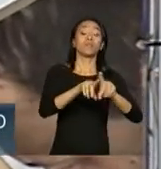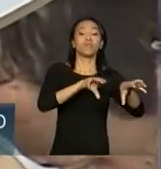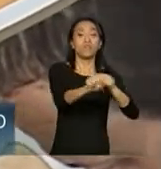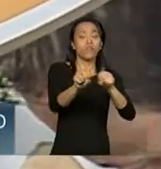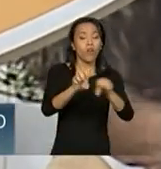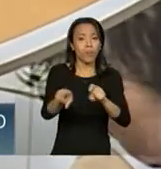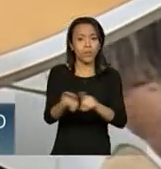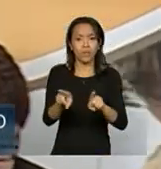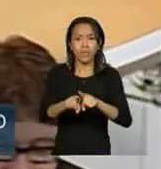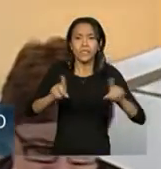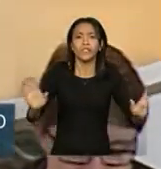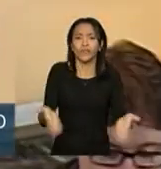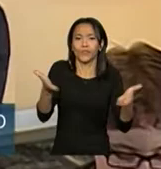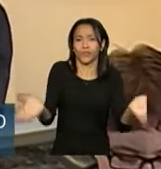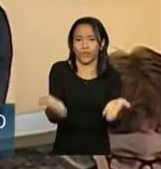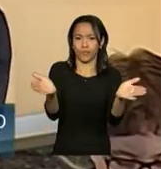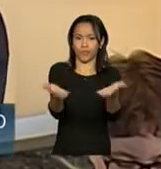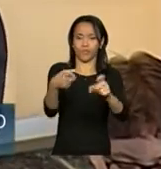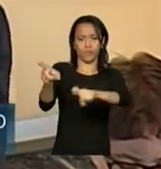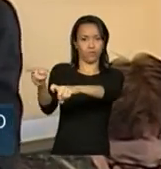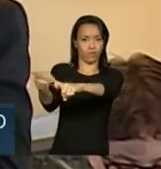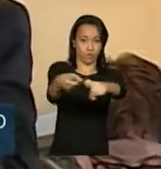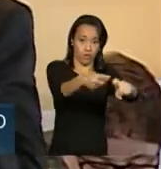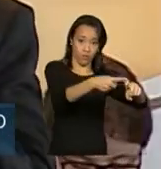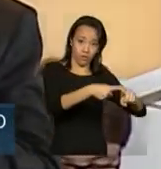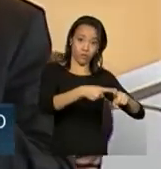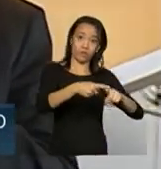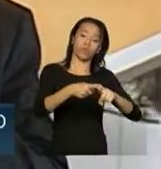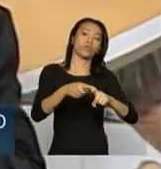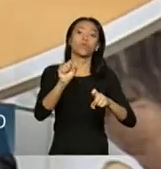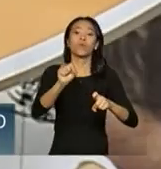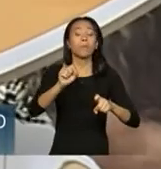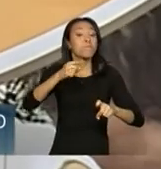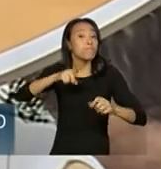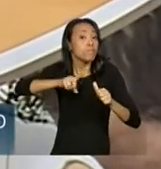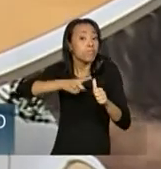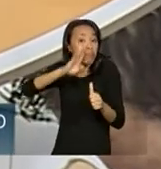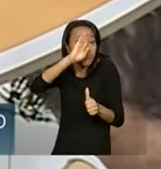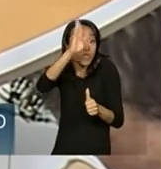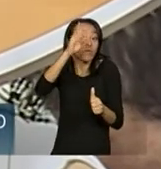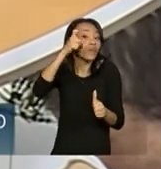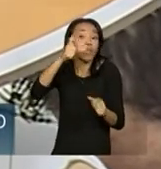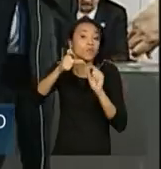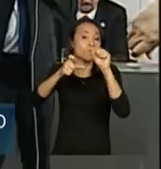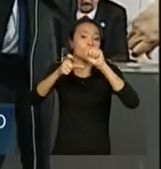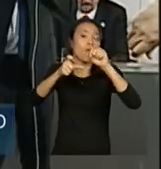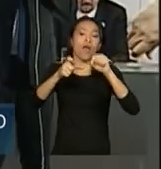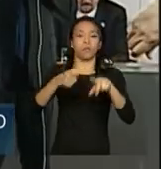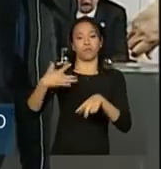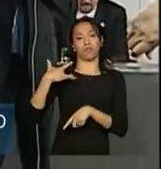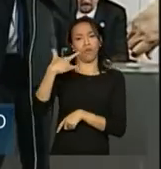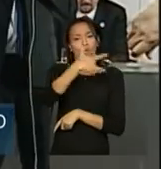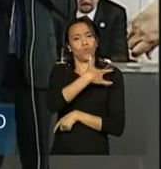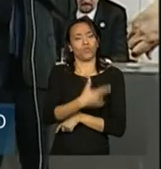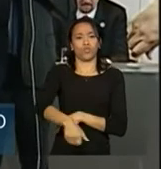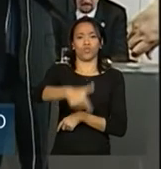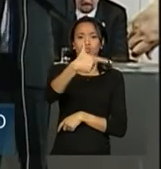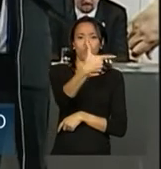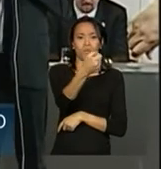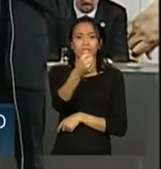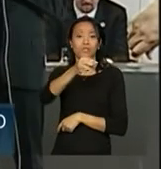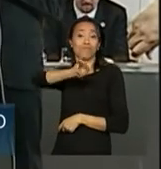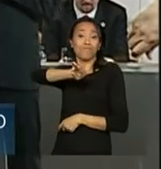estimula os médicos se distribuírem no Brasil, colocar como primeiro interesse a saúde dos 200 milhões